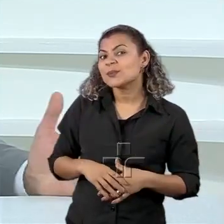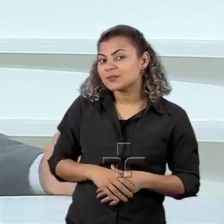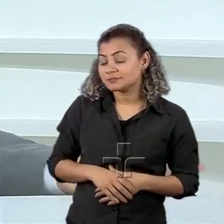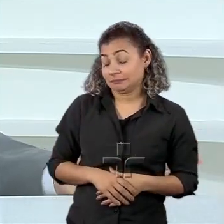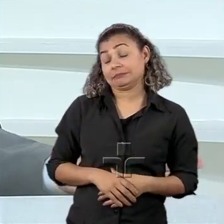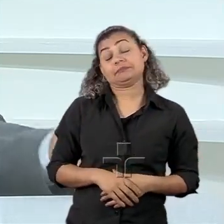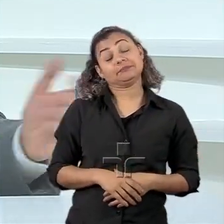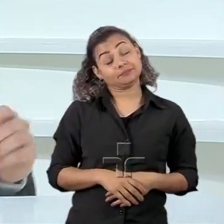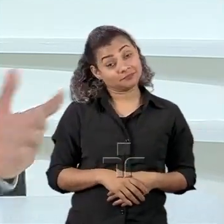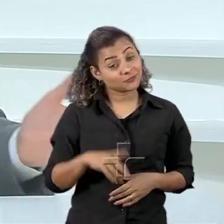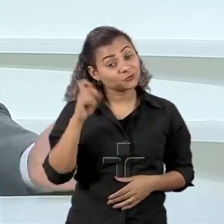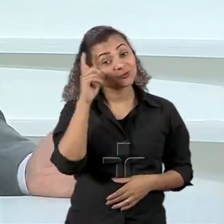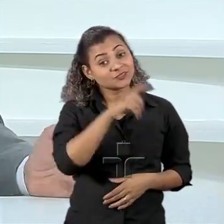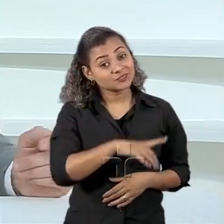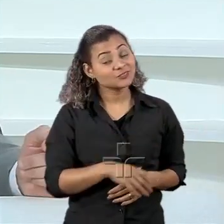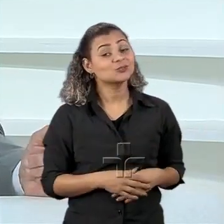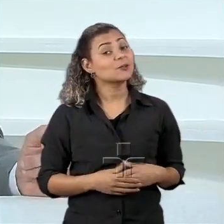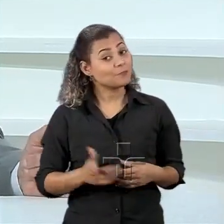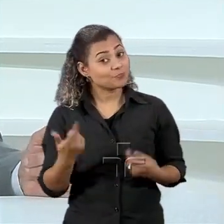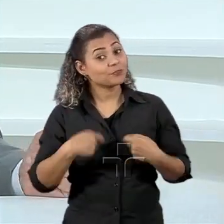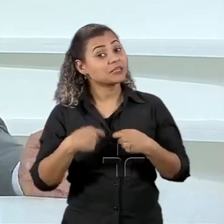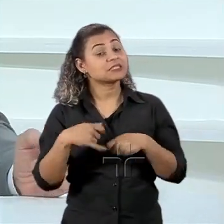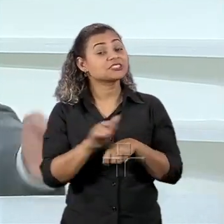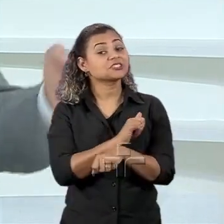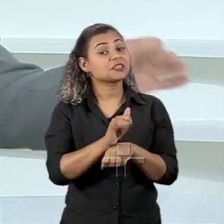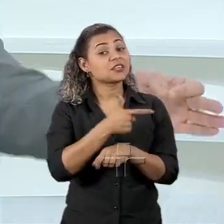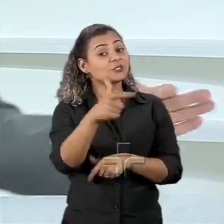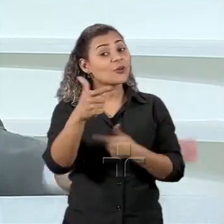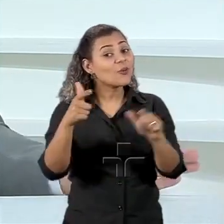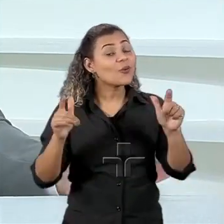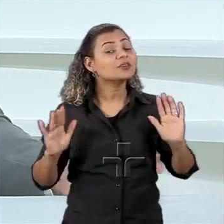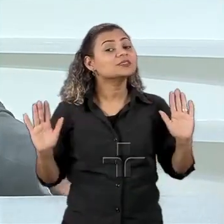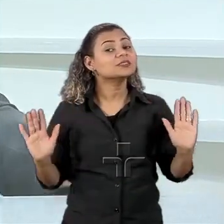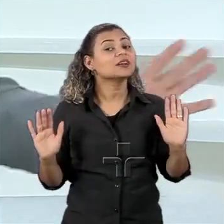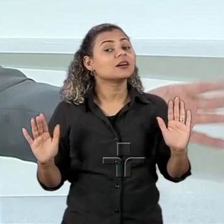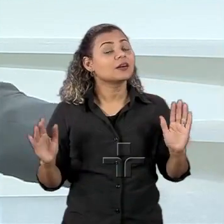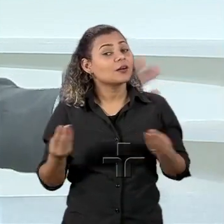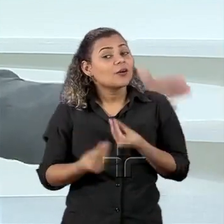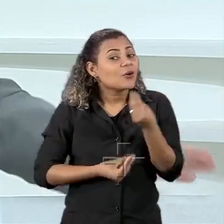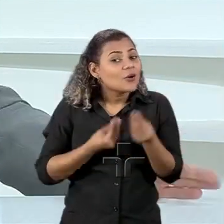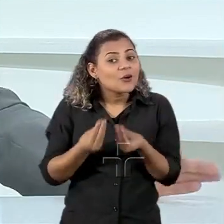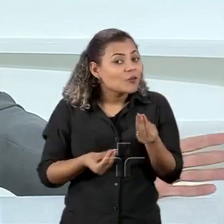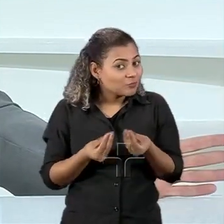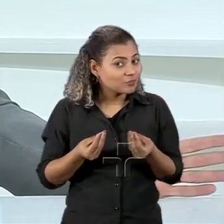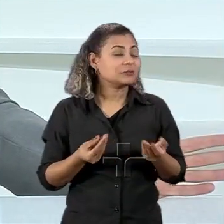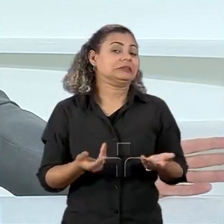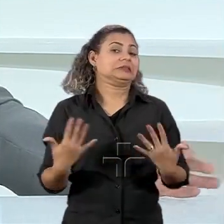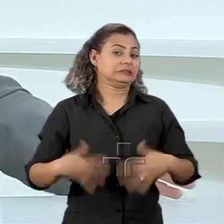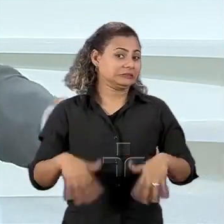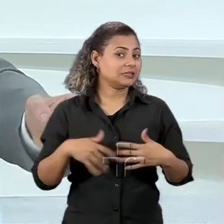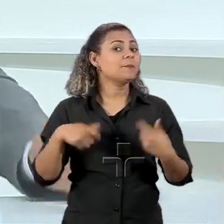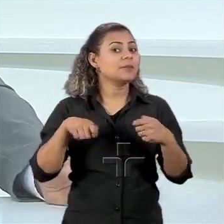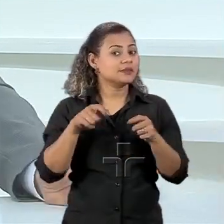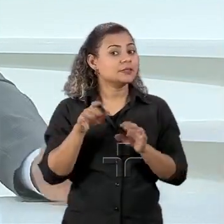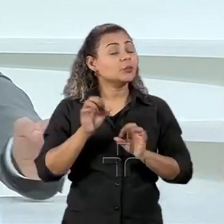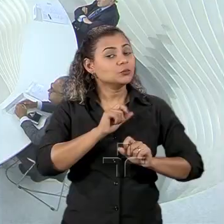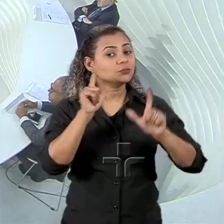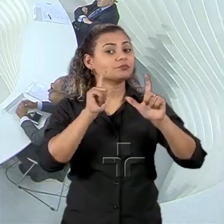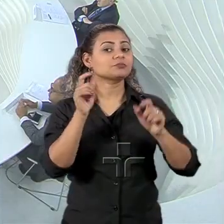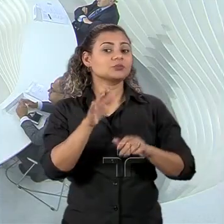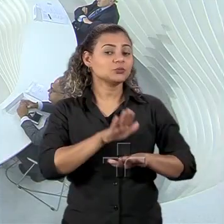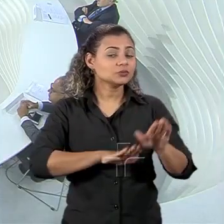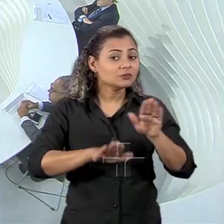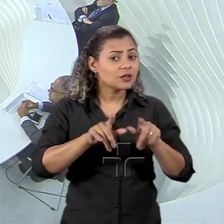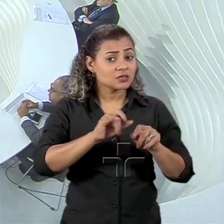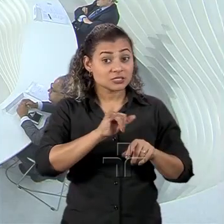sem... Tem ter condicionalidades, Então, tem que ter condicionalidades, exatamente. É de um investimento. regulação, Jorge, é regulação que você precisa ter. É disso que eu estou Regulando o